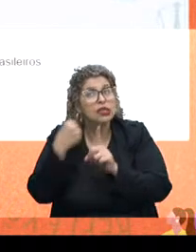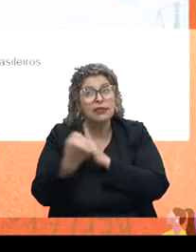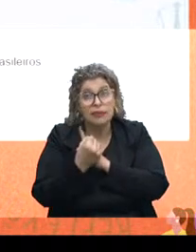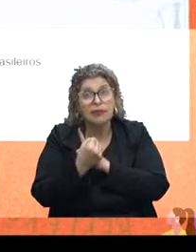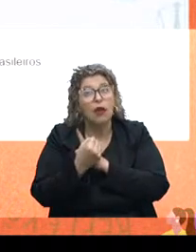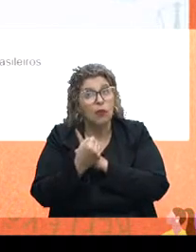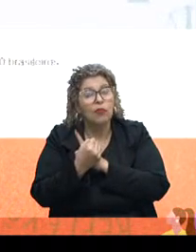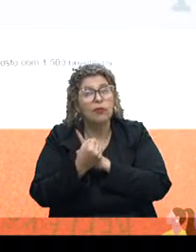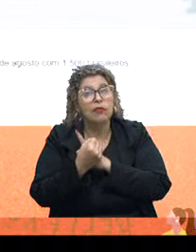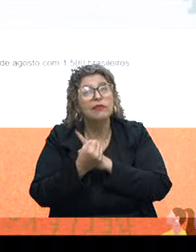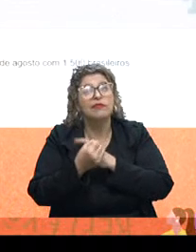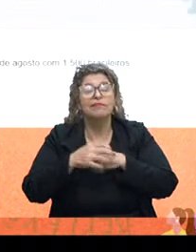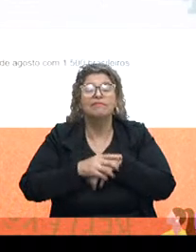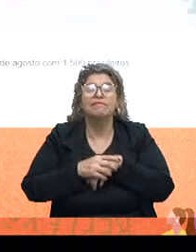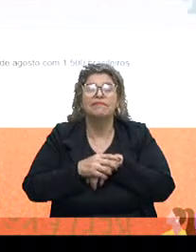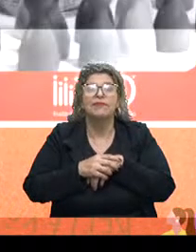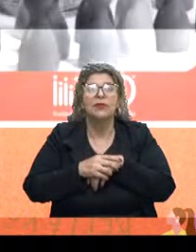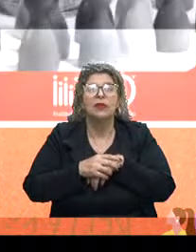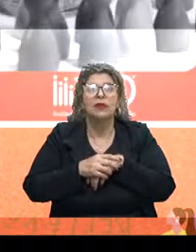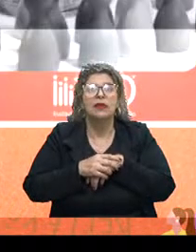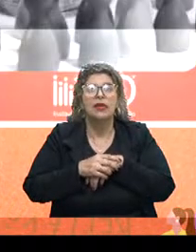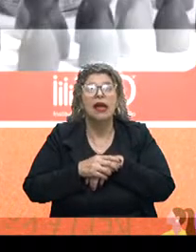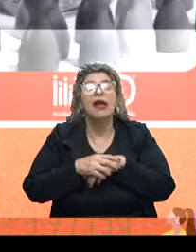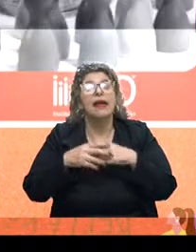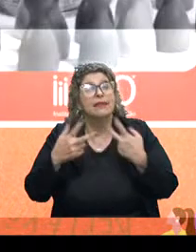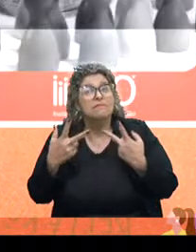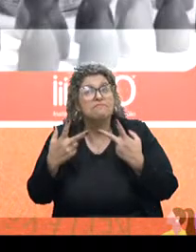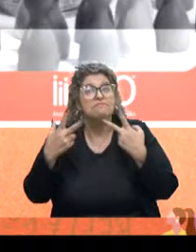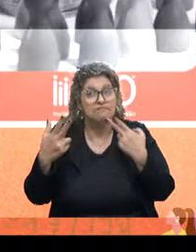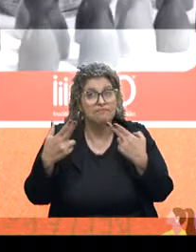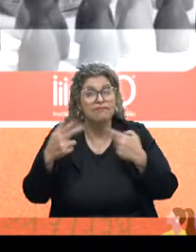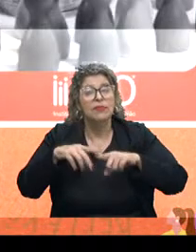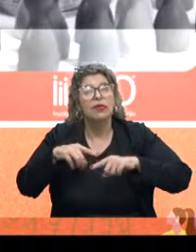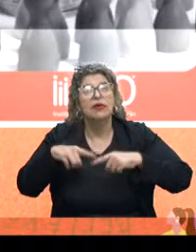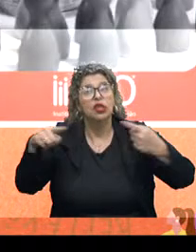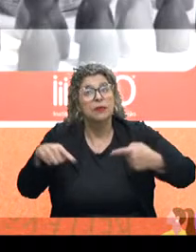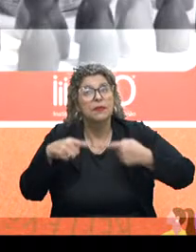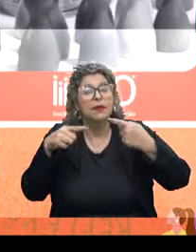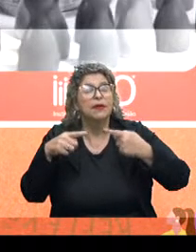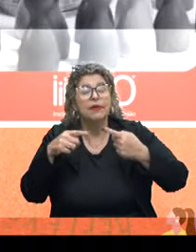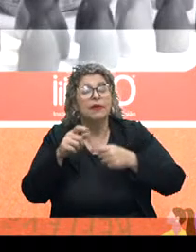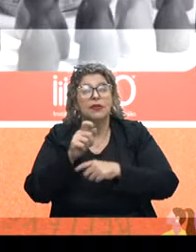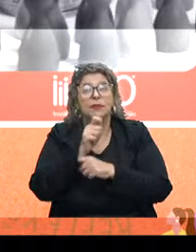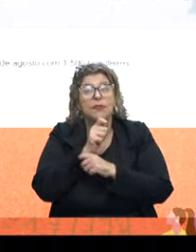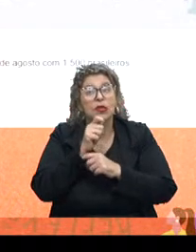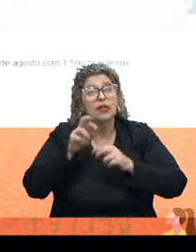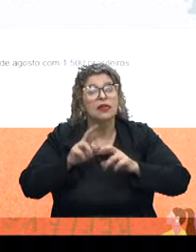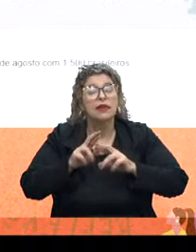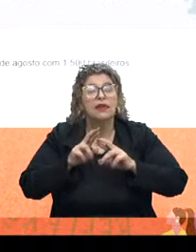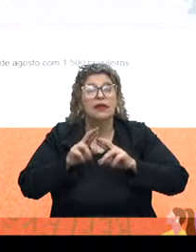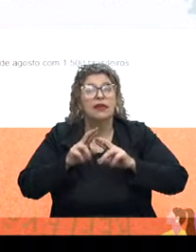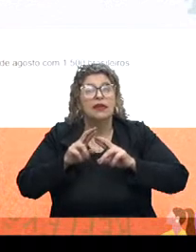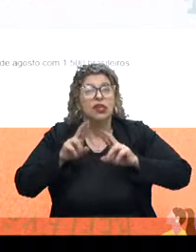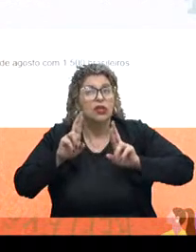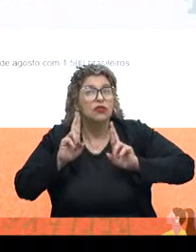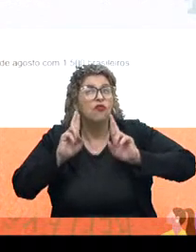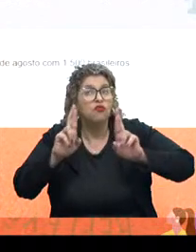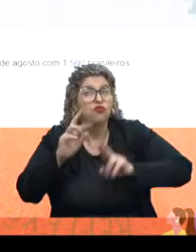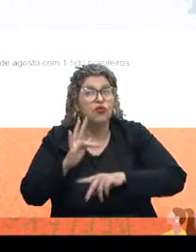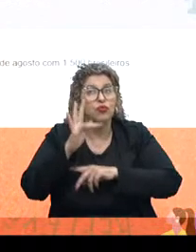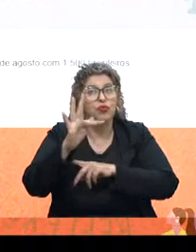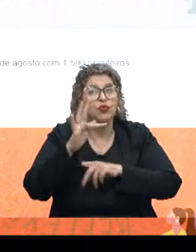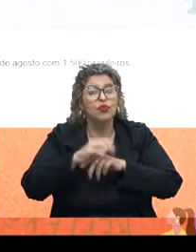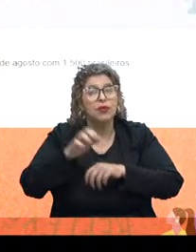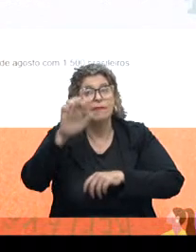recorrente no campo. Bem, essa mesma questão sobre a expectativa com o futuro, ela foi aplicada